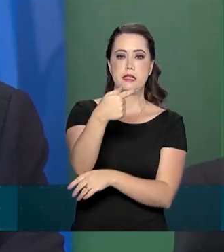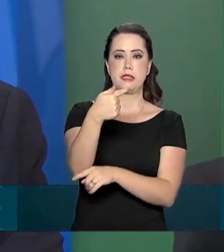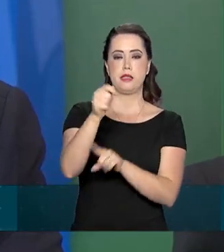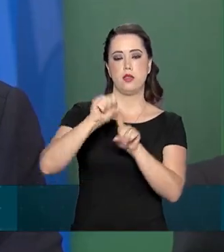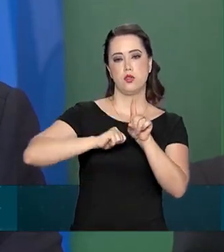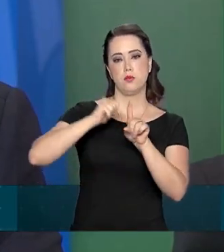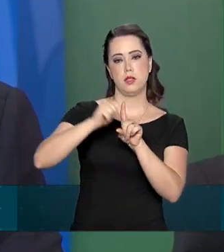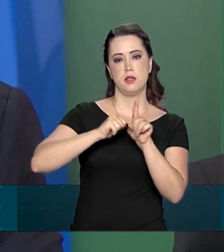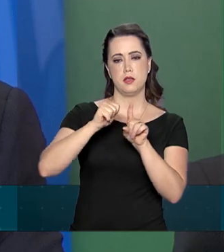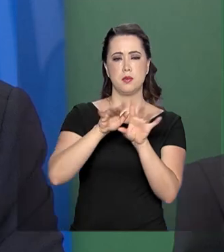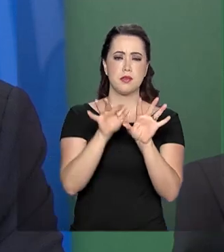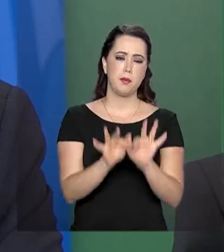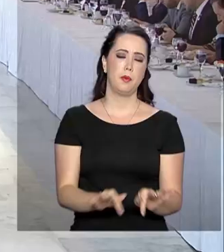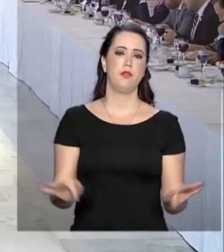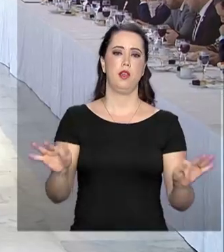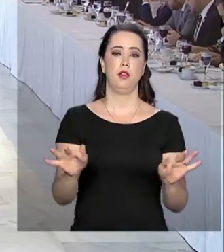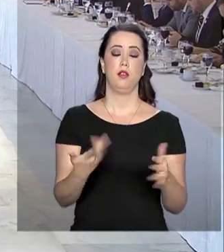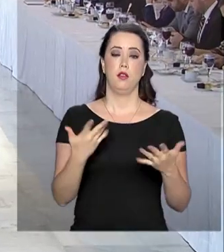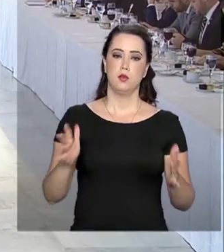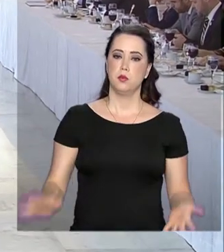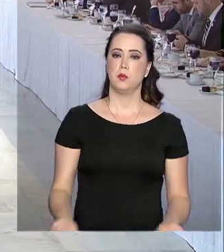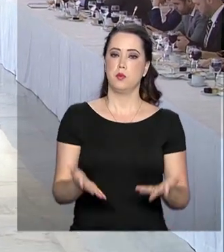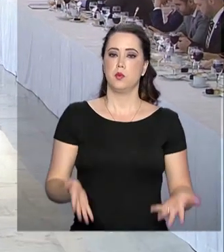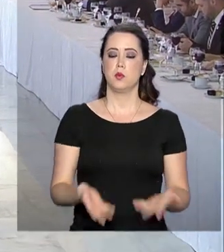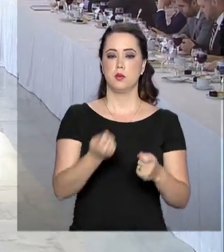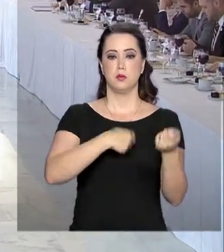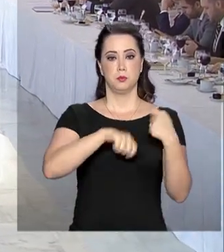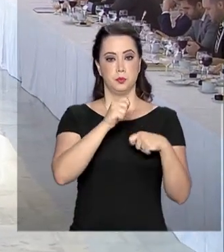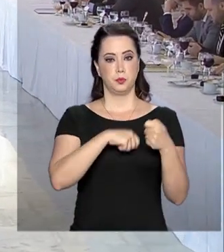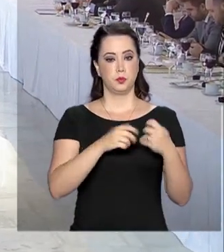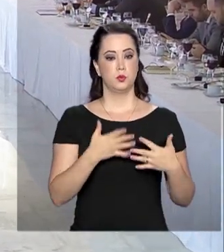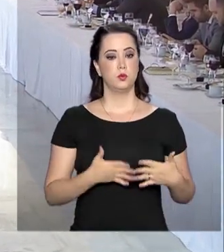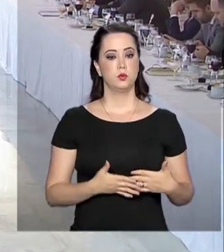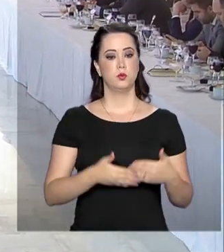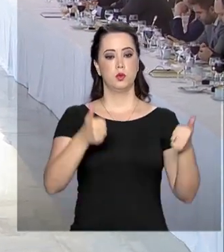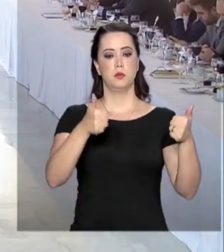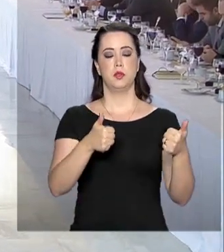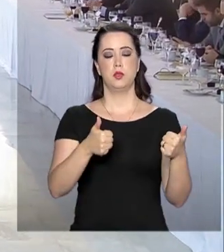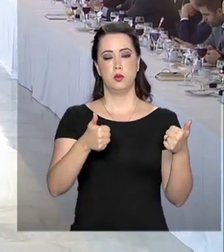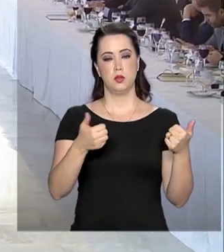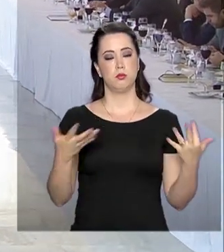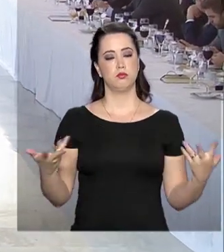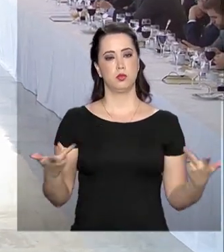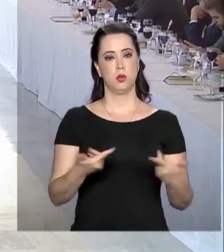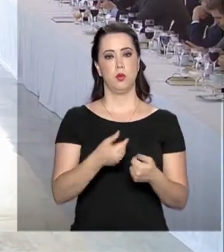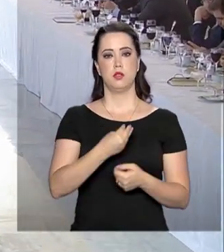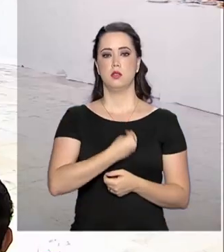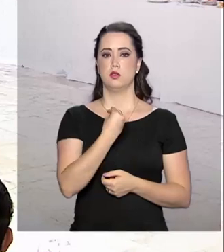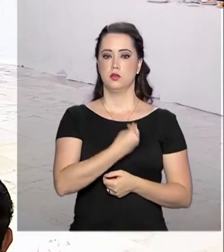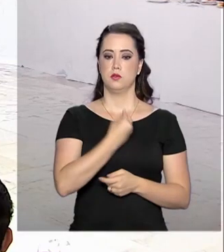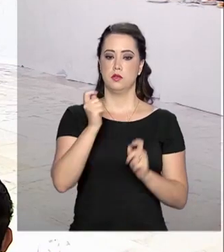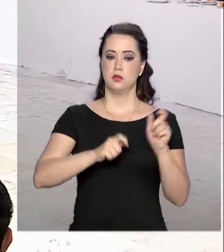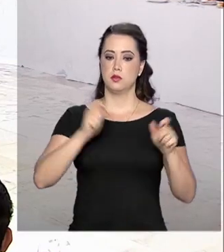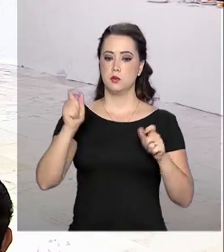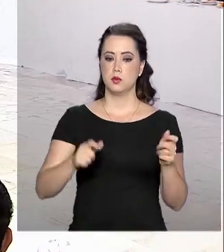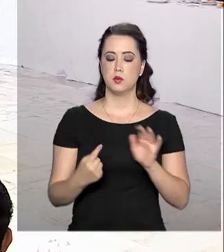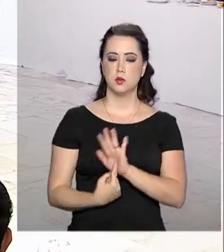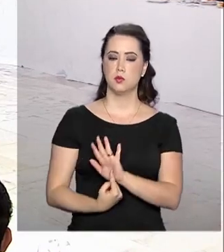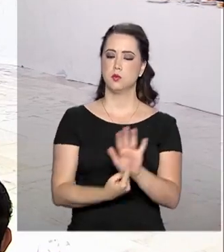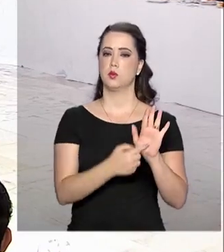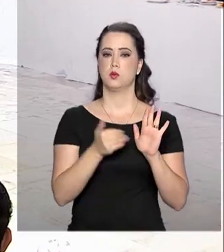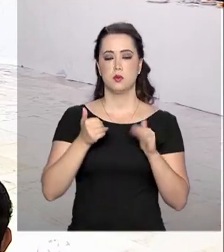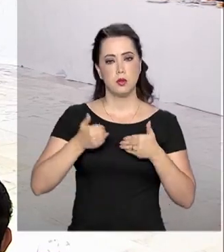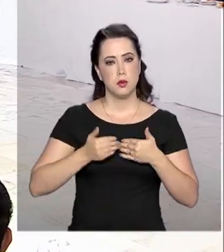desburocratizar processos, impulsionar a economia e melhorar a qualidade de vida da população e se mostrou